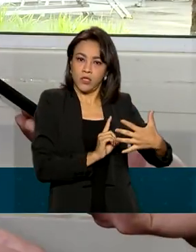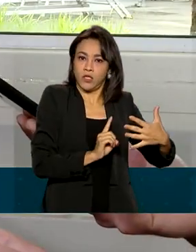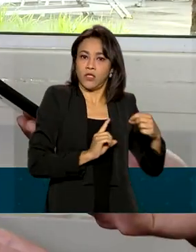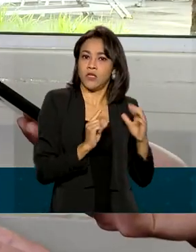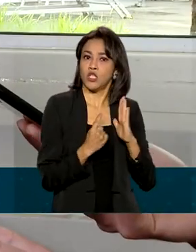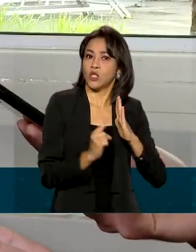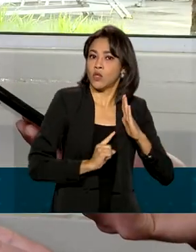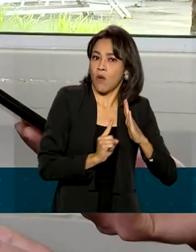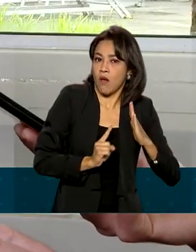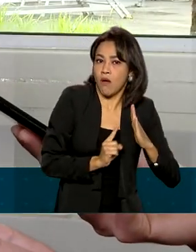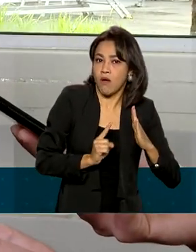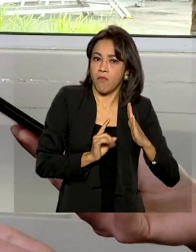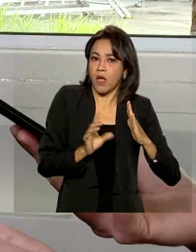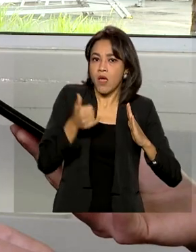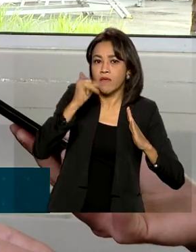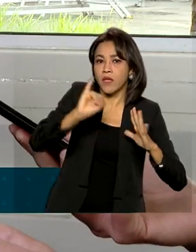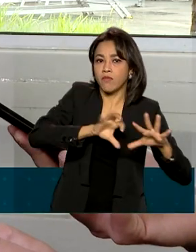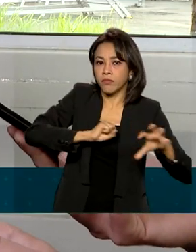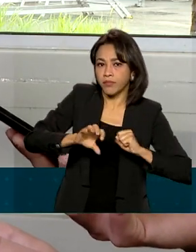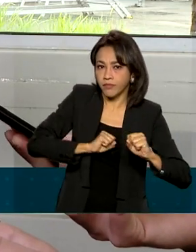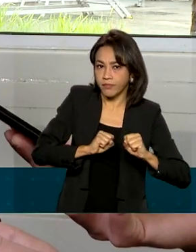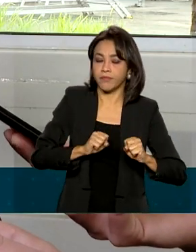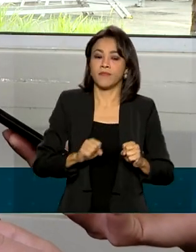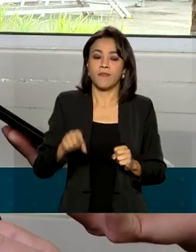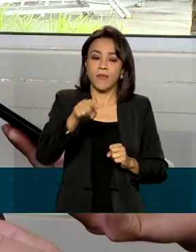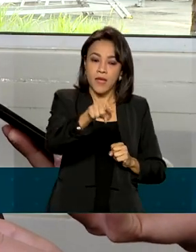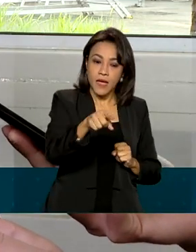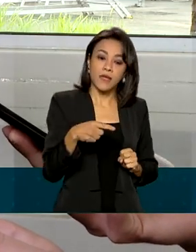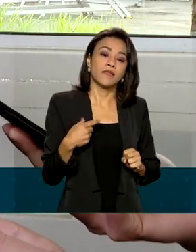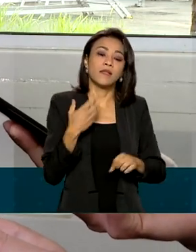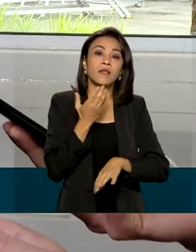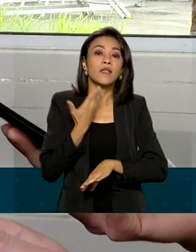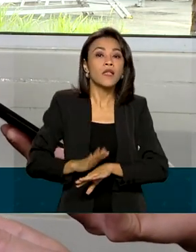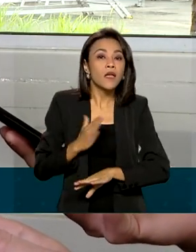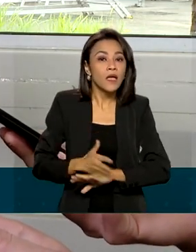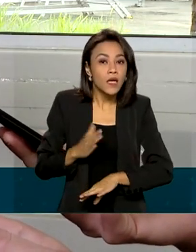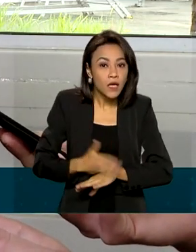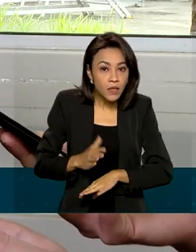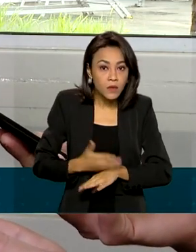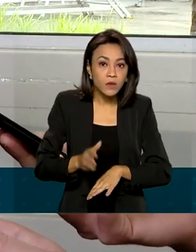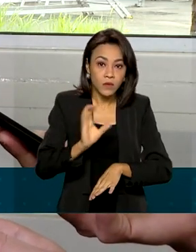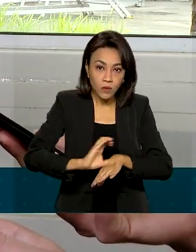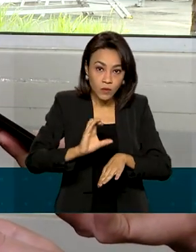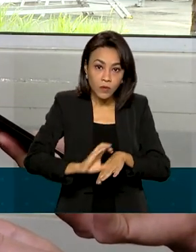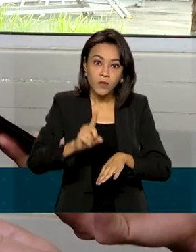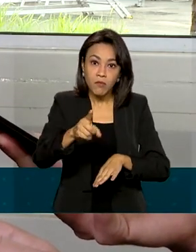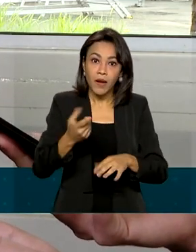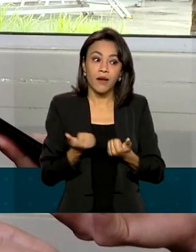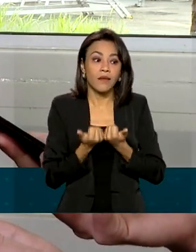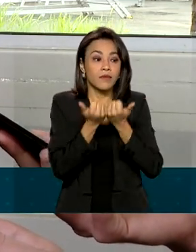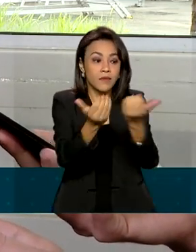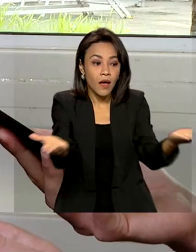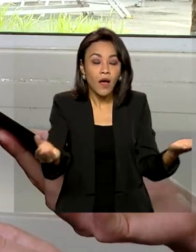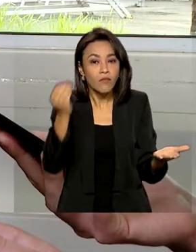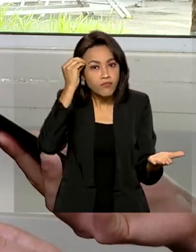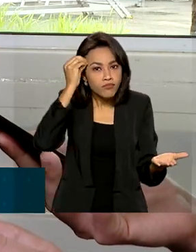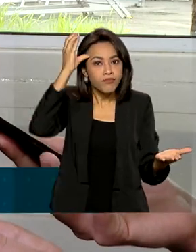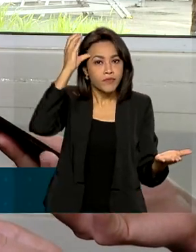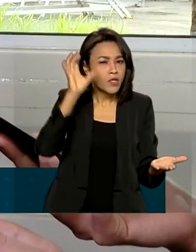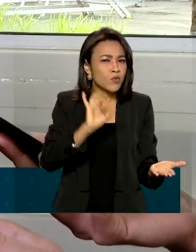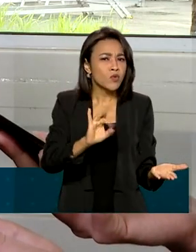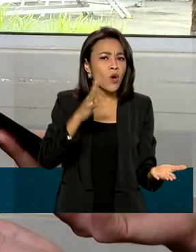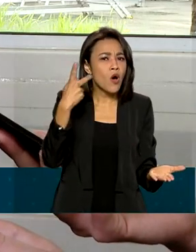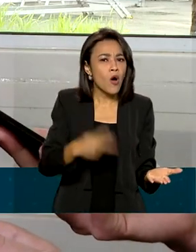Este workshop vem garantir uma competência, uma habilitação, não só apenas para o nosso país,